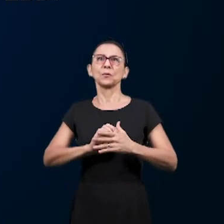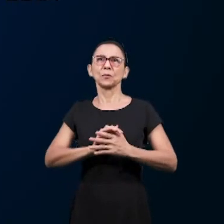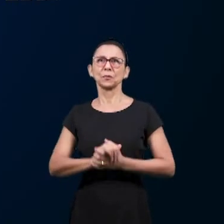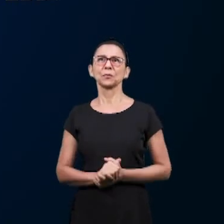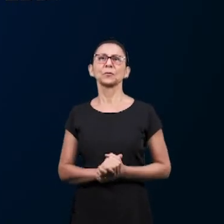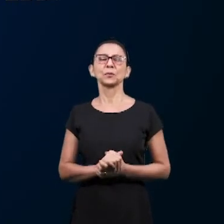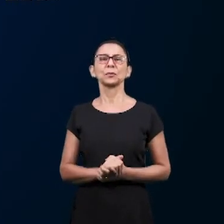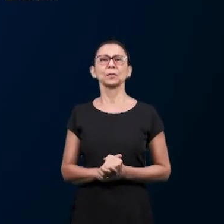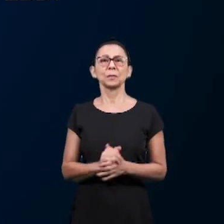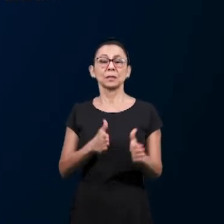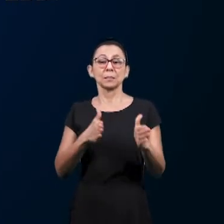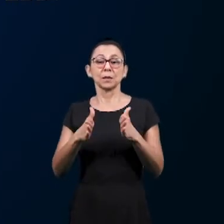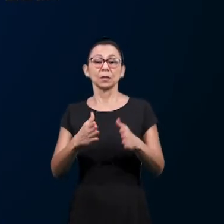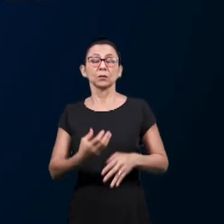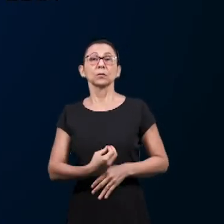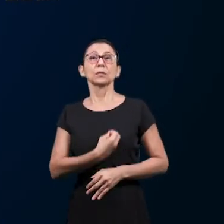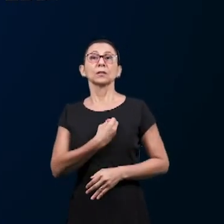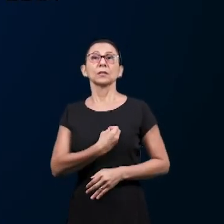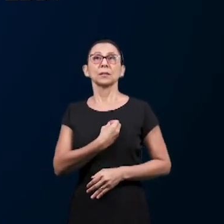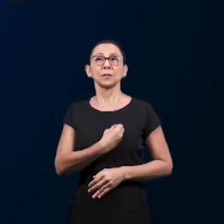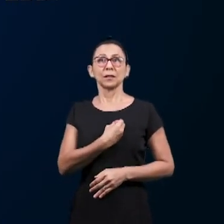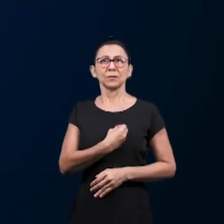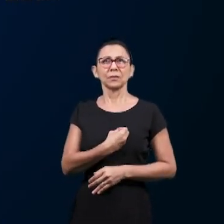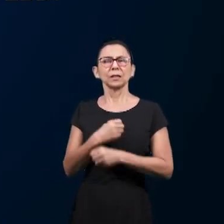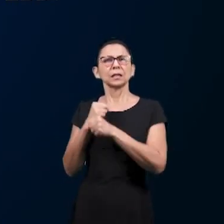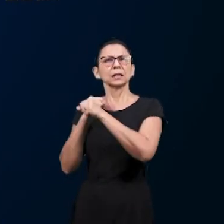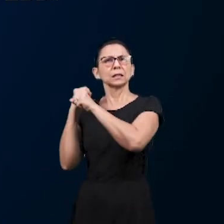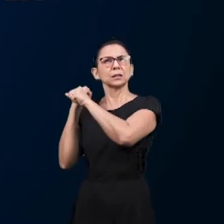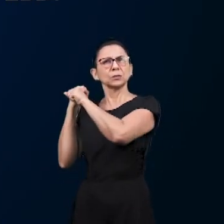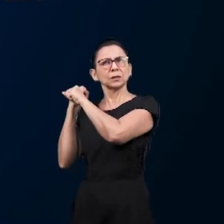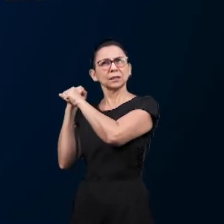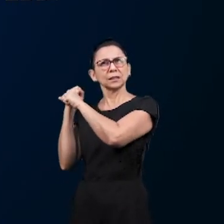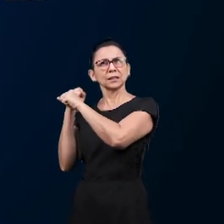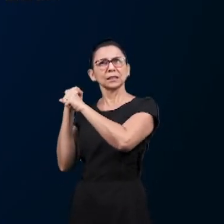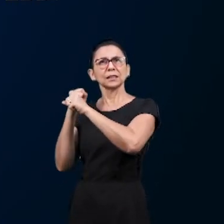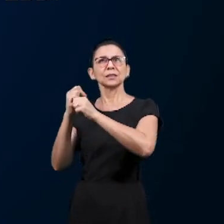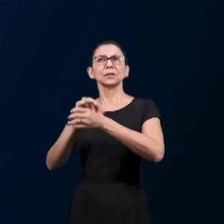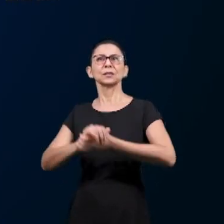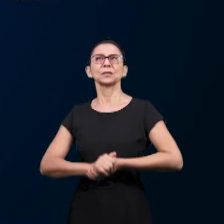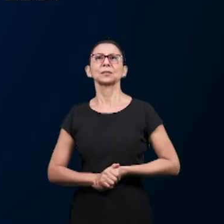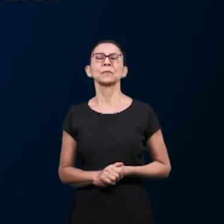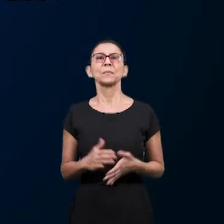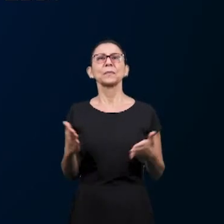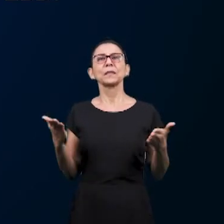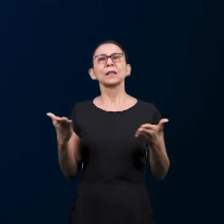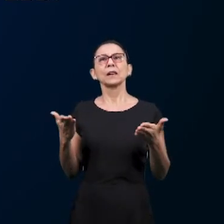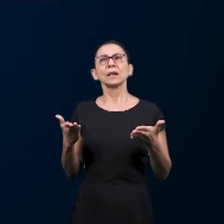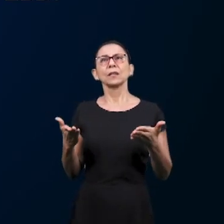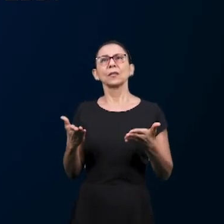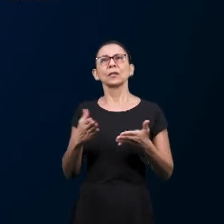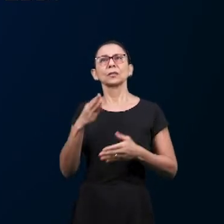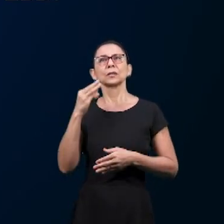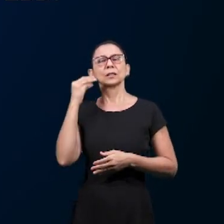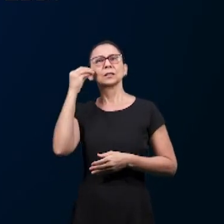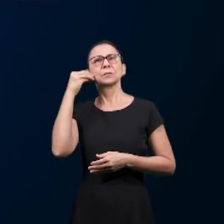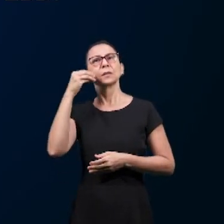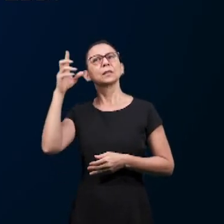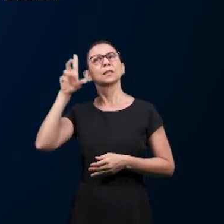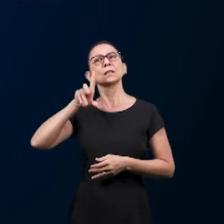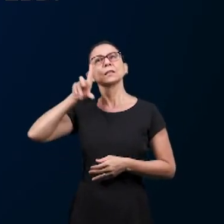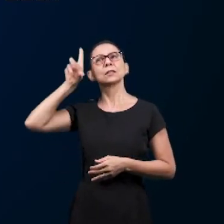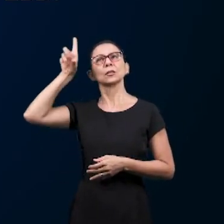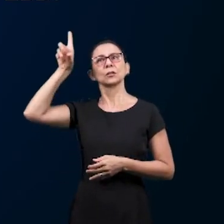que nasci e só nesta fase da minha vida, já com 18 anos, é que estou a ter uma maior intimidade com a Palavra de Deus